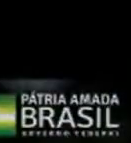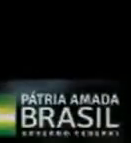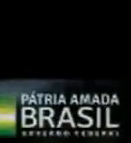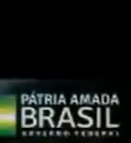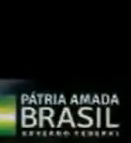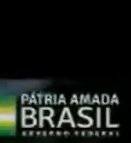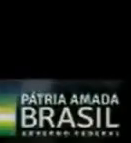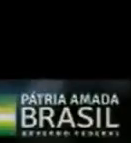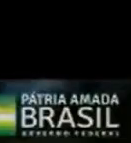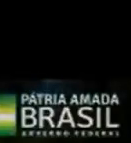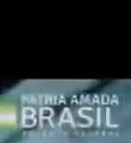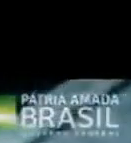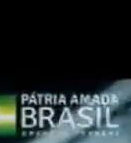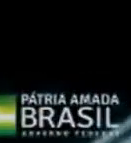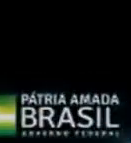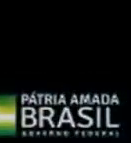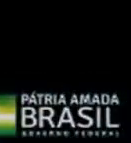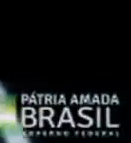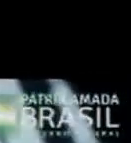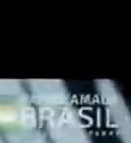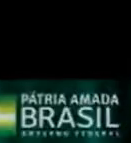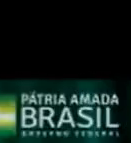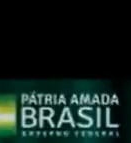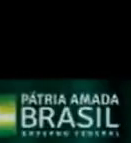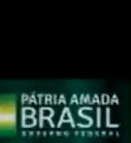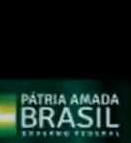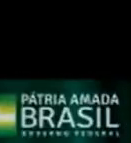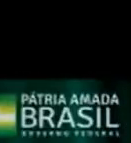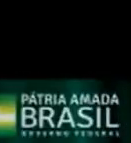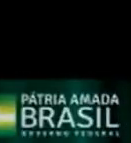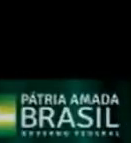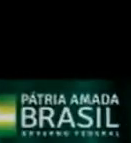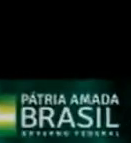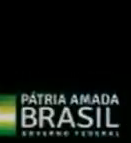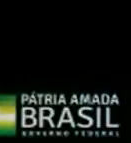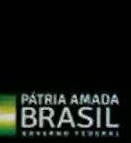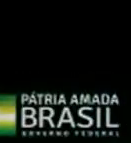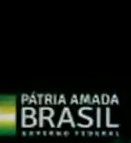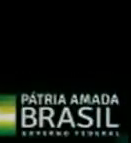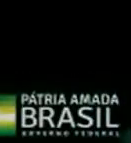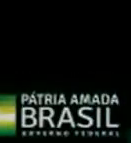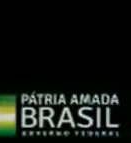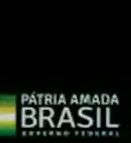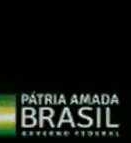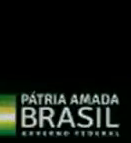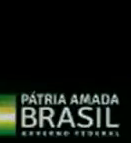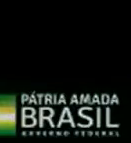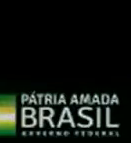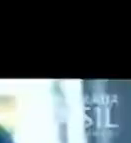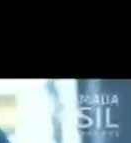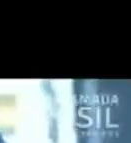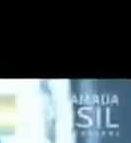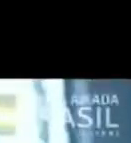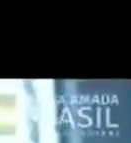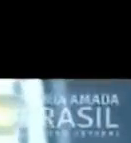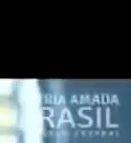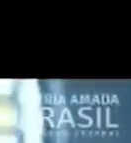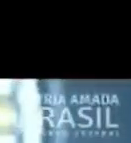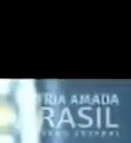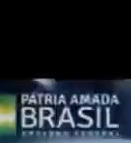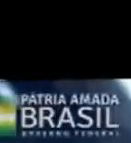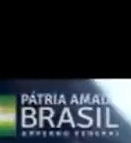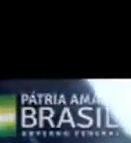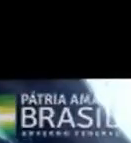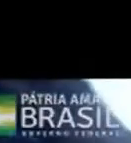se agravando, né? Quando eu decidi no hospital, eu fiz o raio-x, no raio-x constatou que eu estava com uma mancha no pulmão. Quanto mais